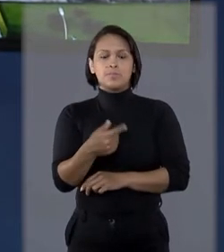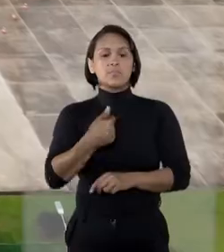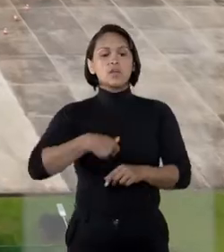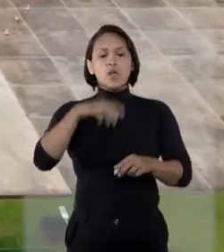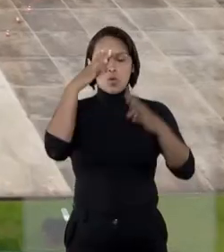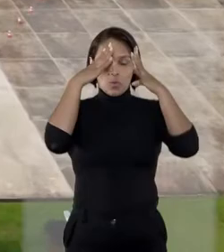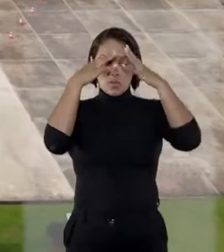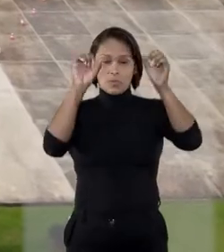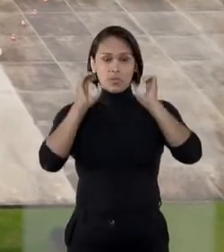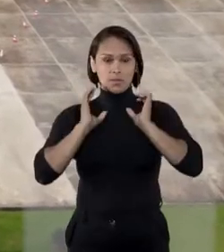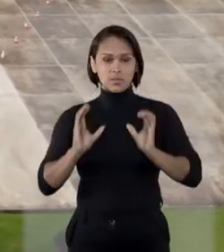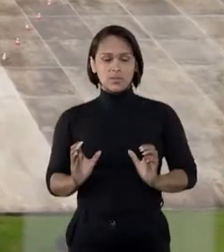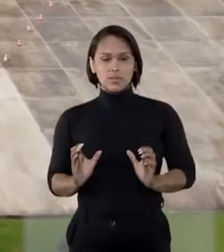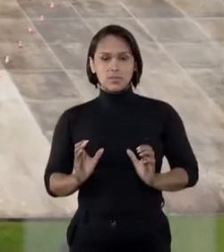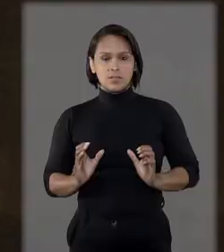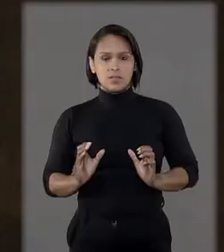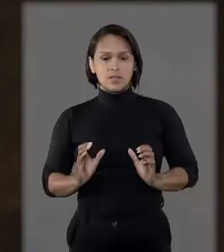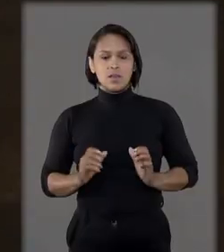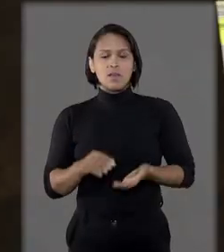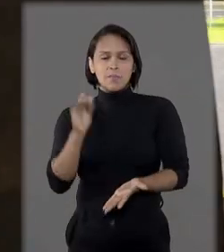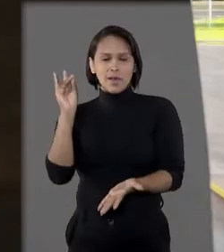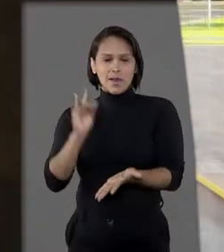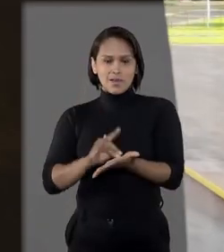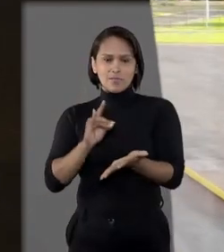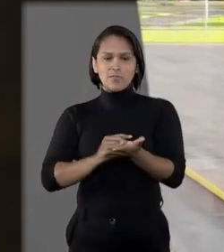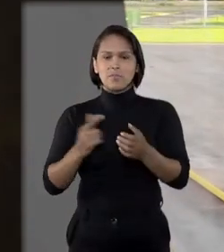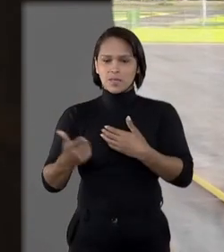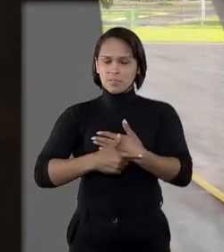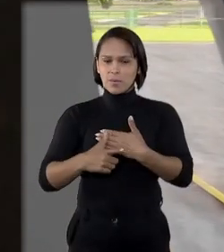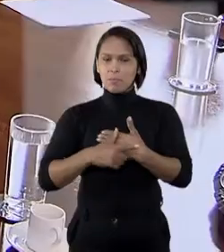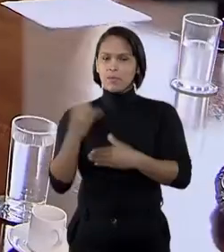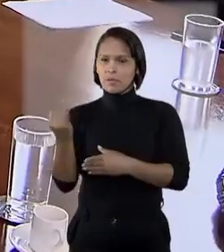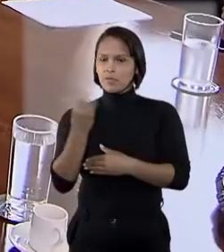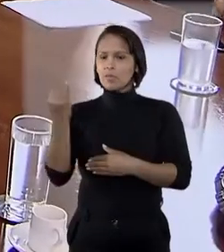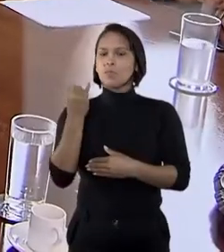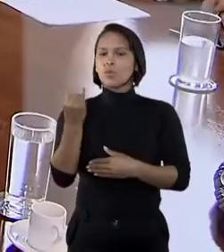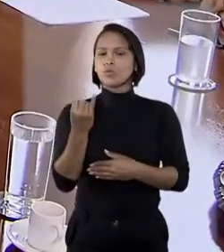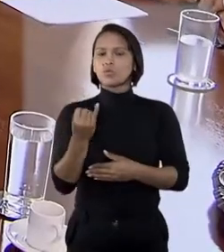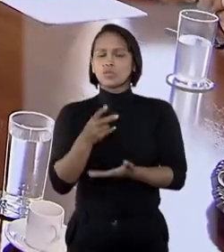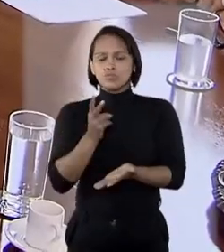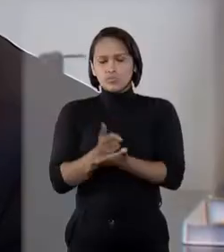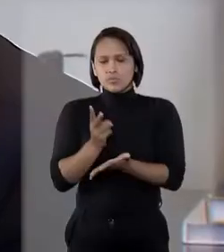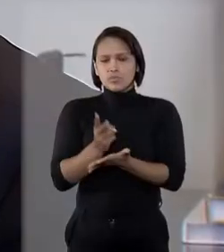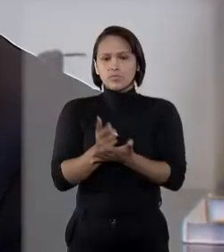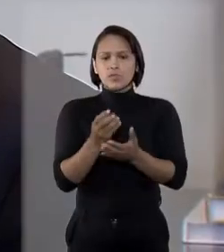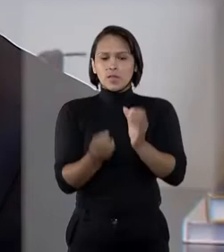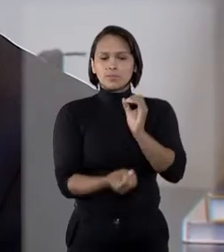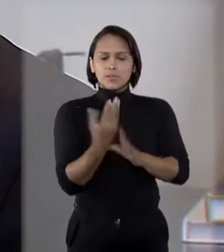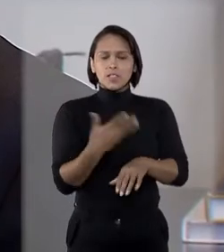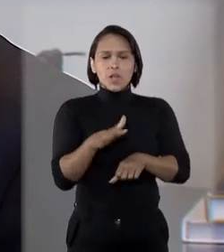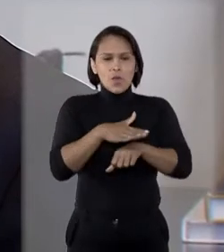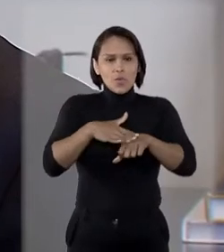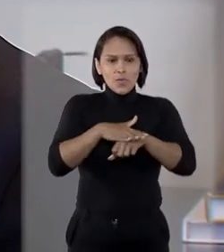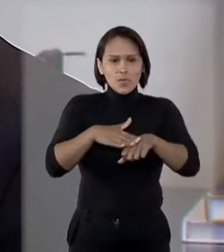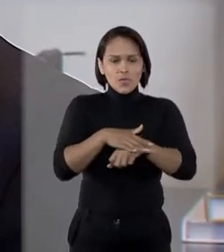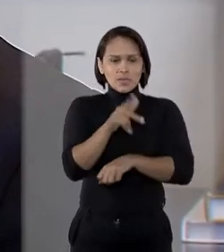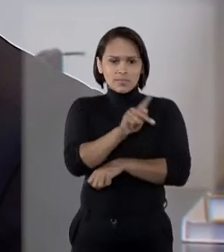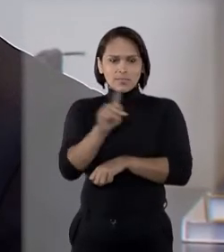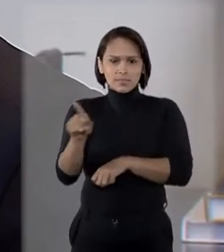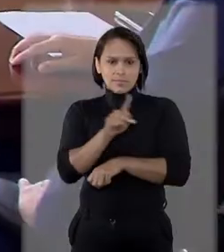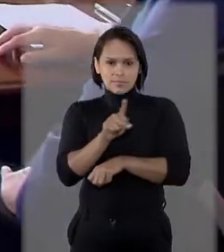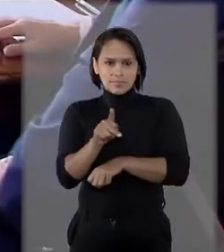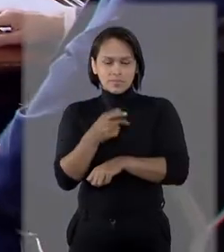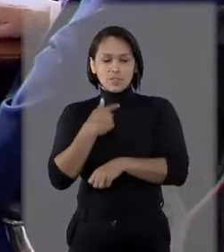O STJ é o Tribunal da Cidadania e para reafirmar esse papel em uma iniciativa pioneira, foi criado o projeto Fale com o